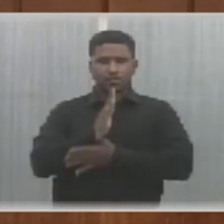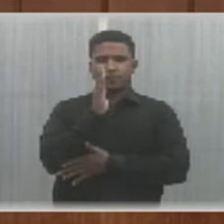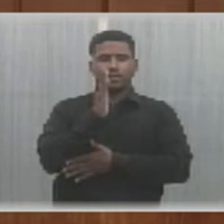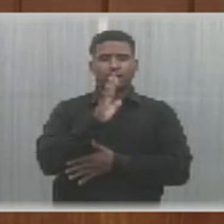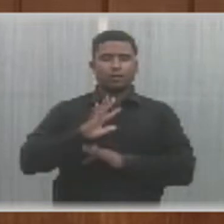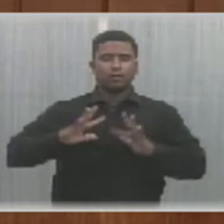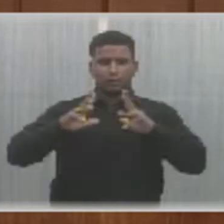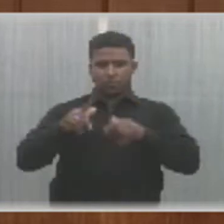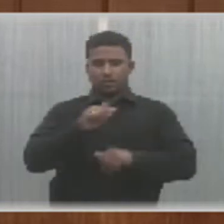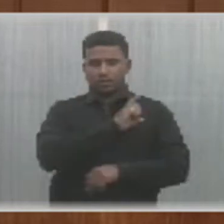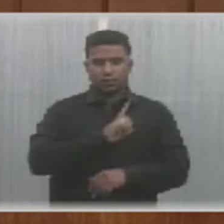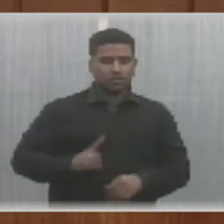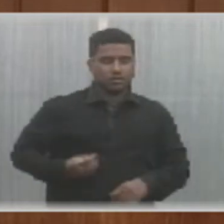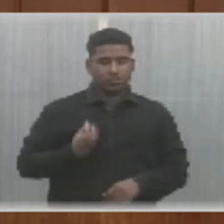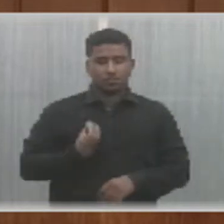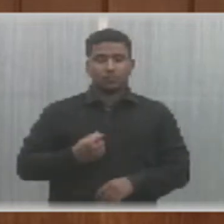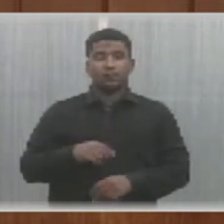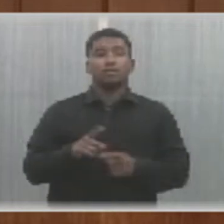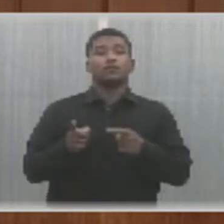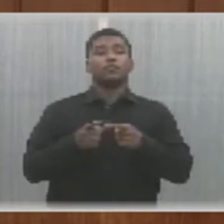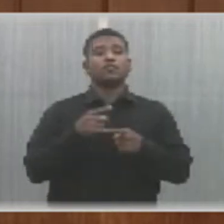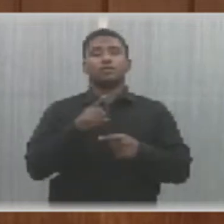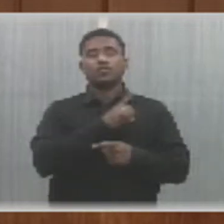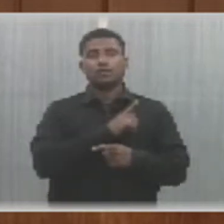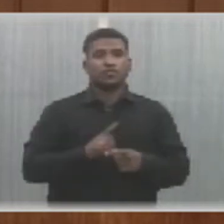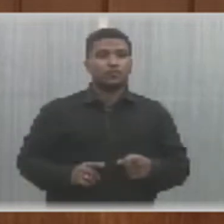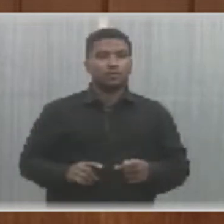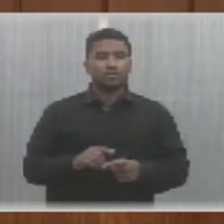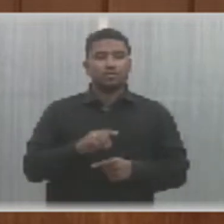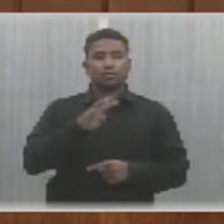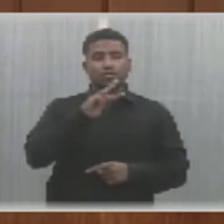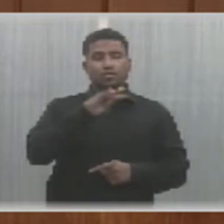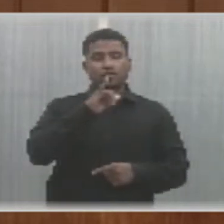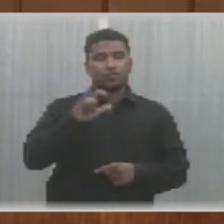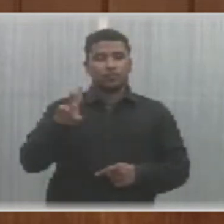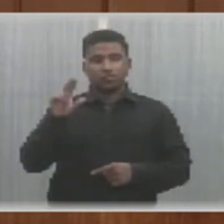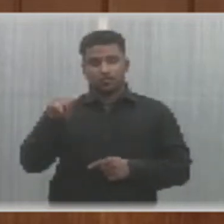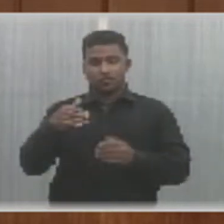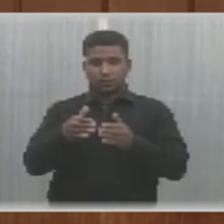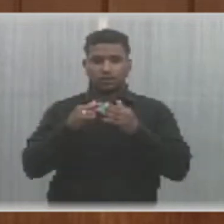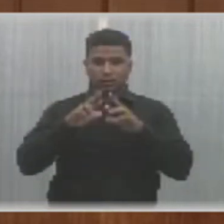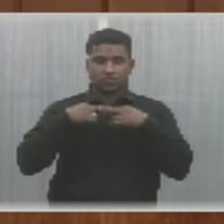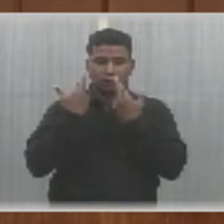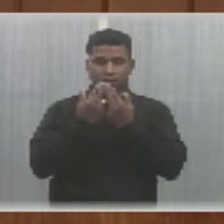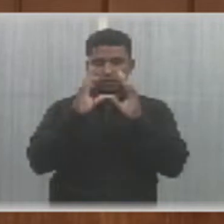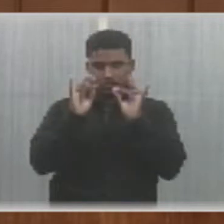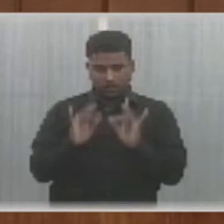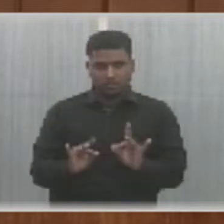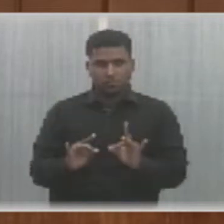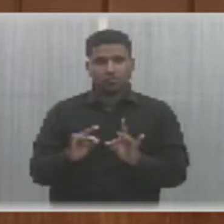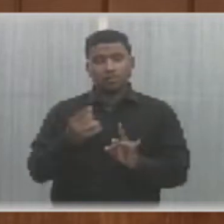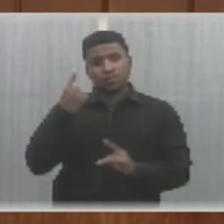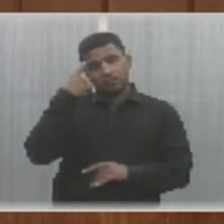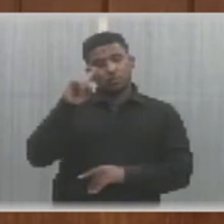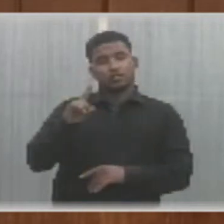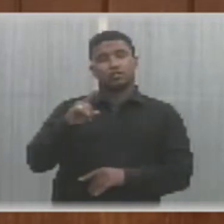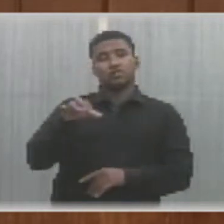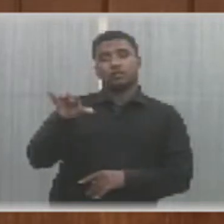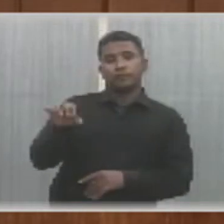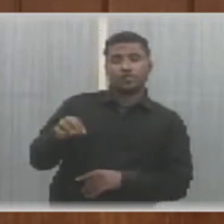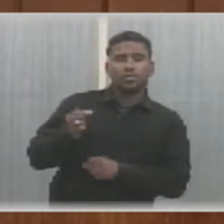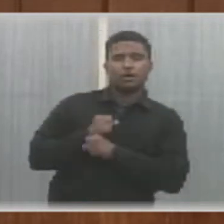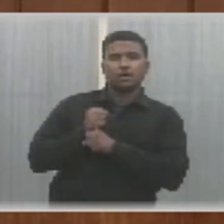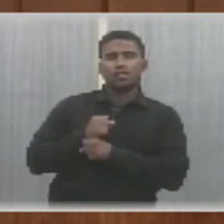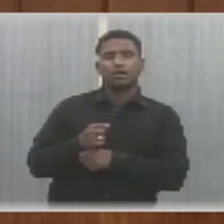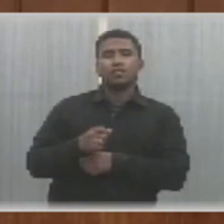unanimidade dos presentes. Um de autoria do senhor deputado Ilson Brandão, o qual solicita a realização de sessão solene em homenagem aos 90 anos